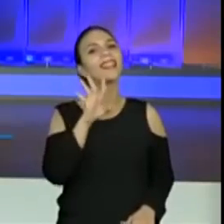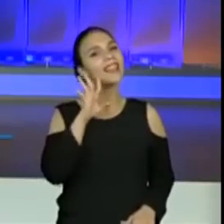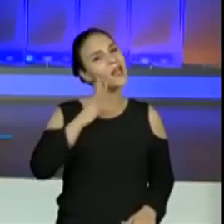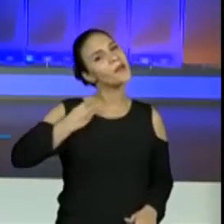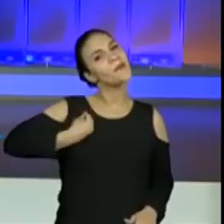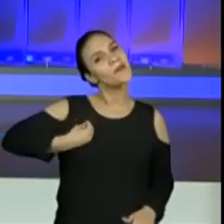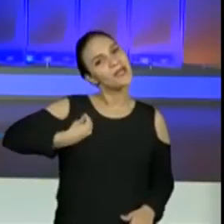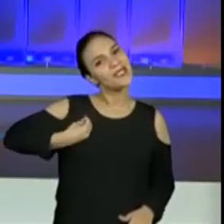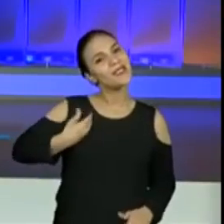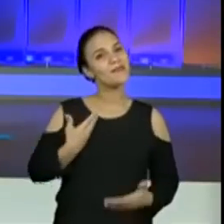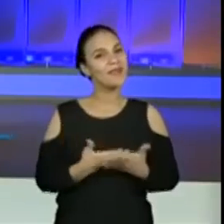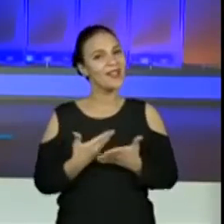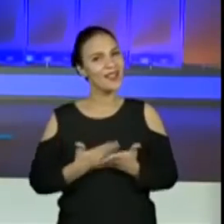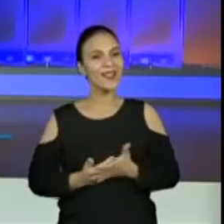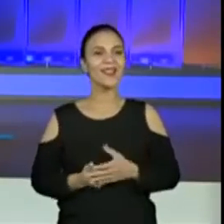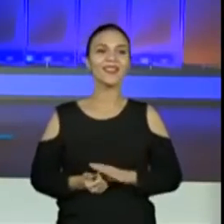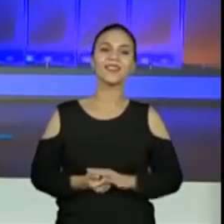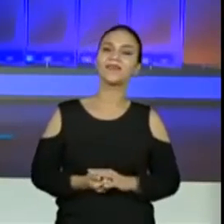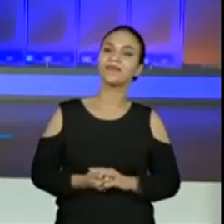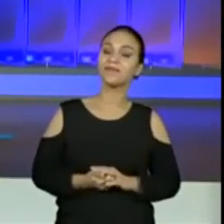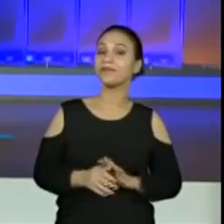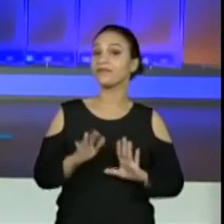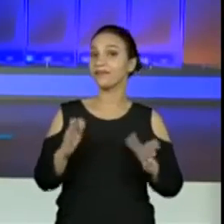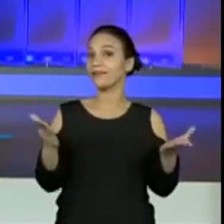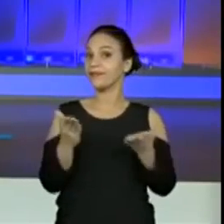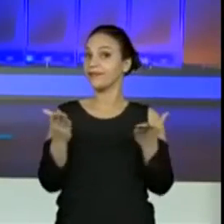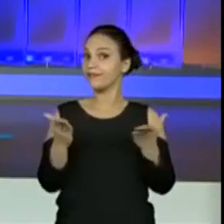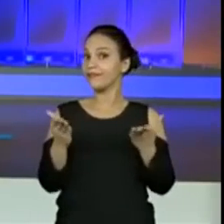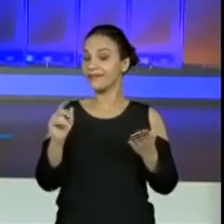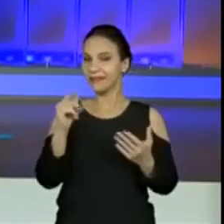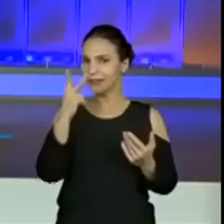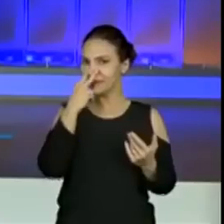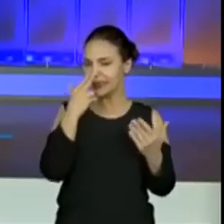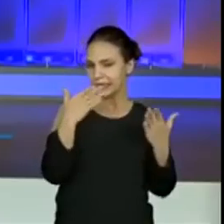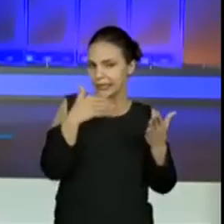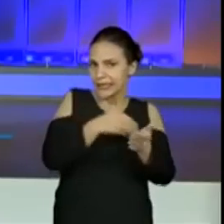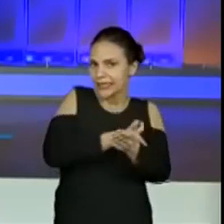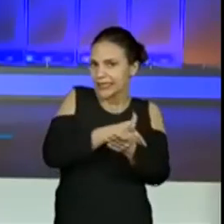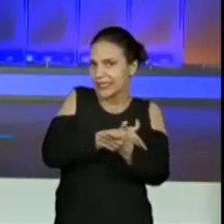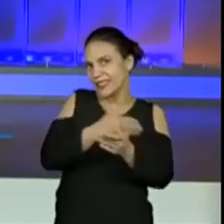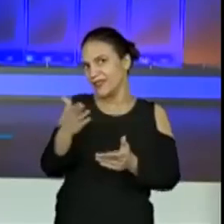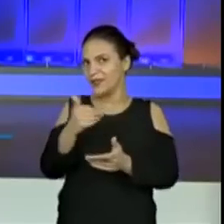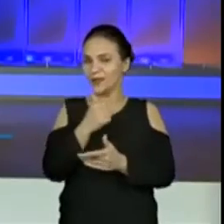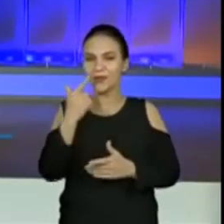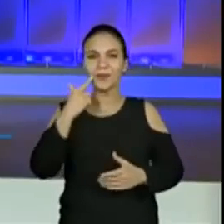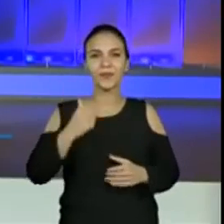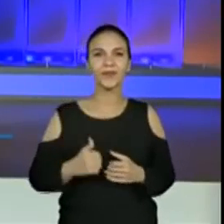Que mistério será que a gente reservou hoje, hein? Hum, vamos entrar no clima.